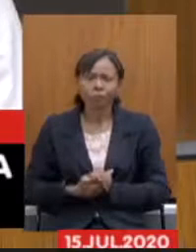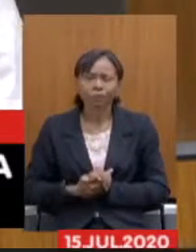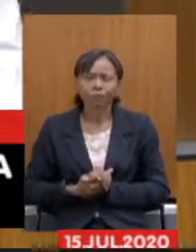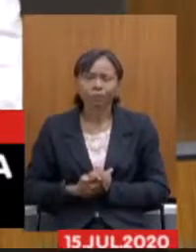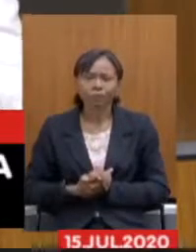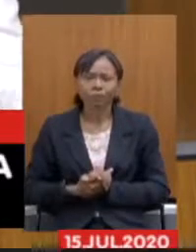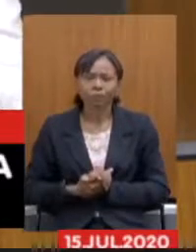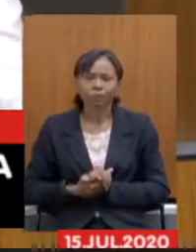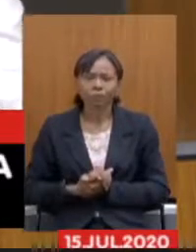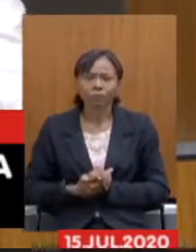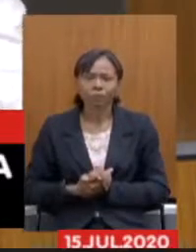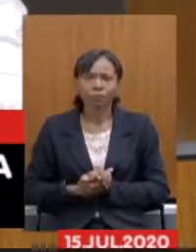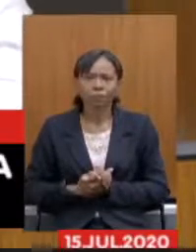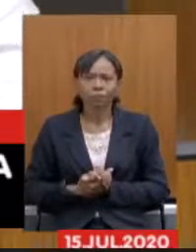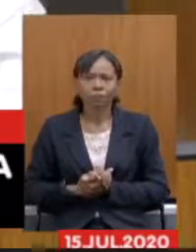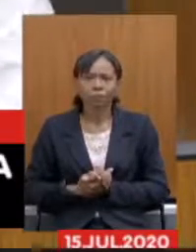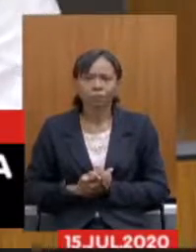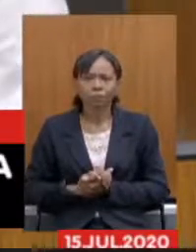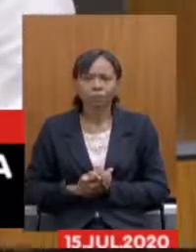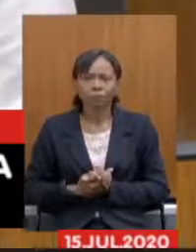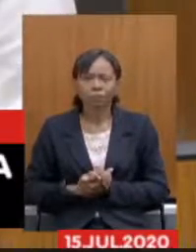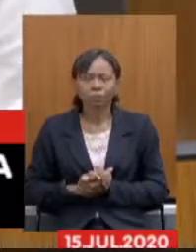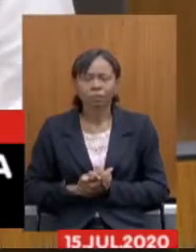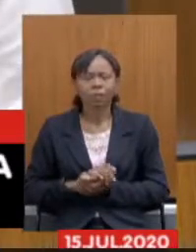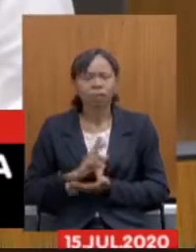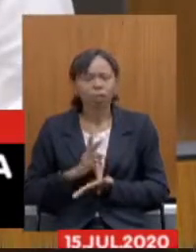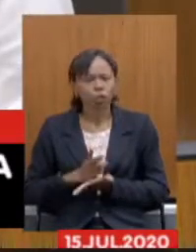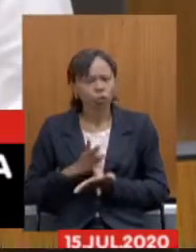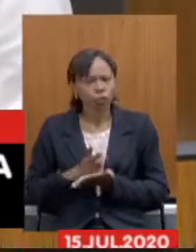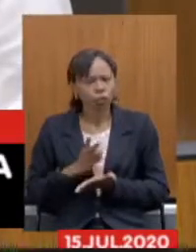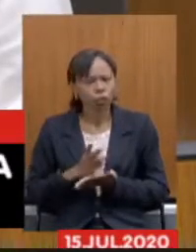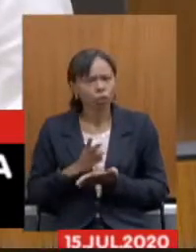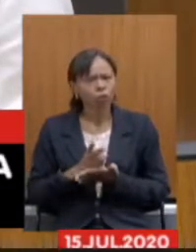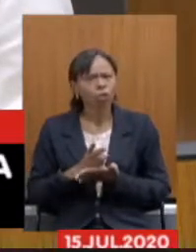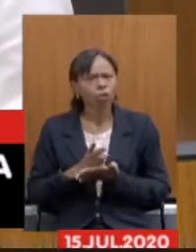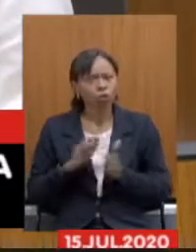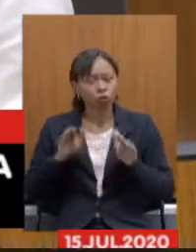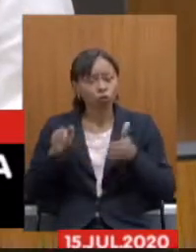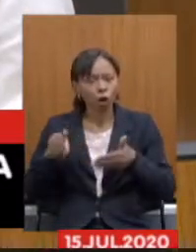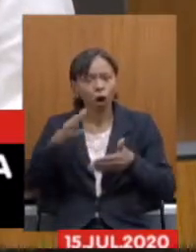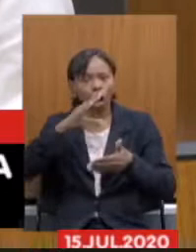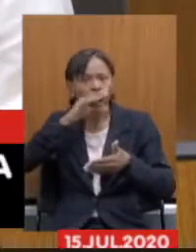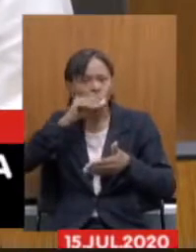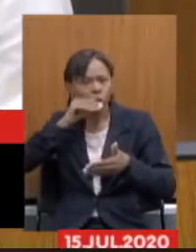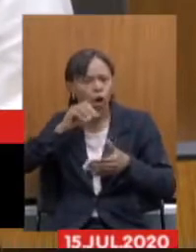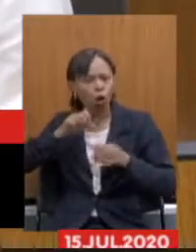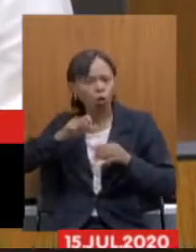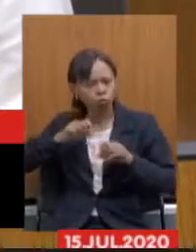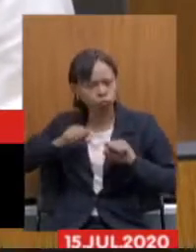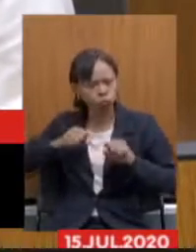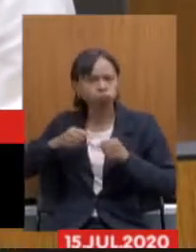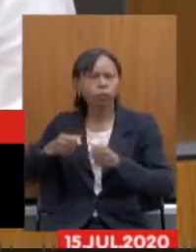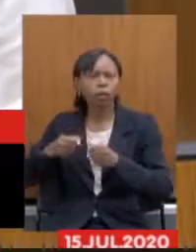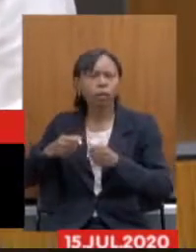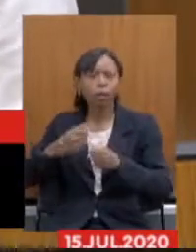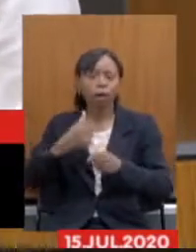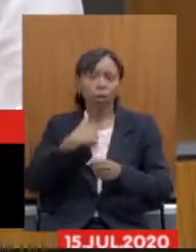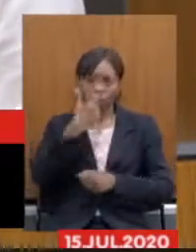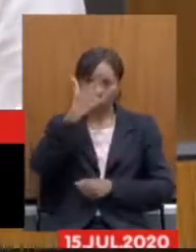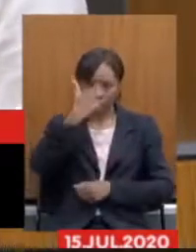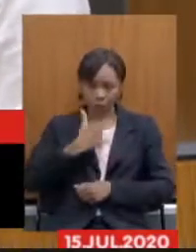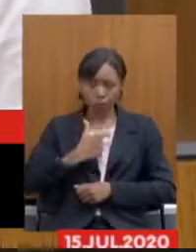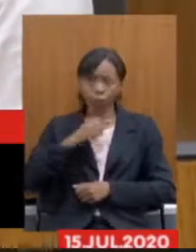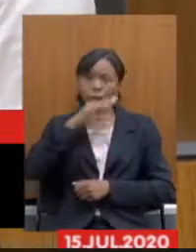continua presidente aí lutando pelos servidores como servidora que sou e também como